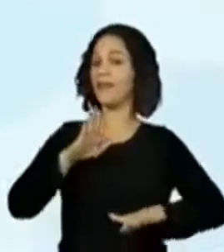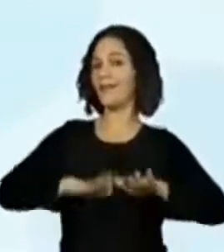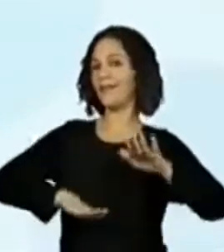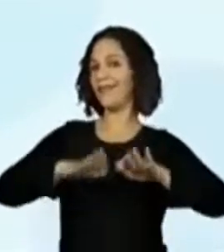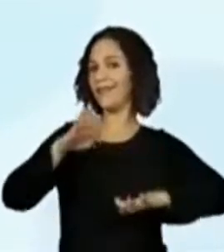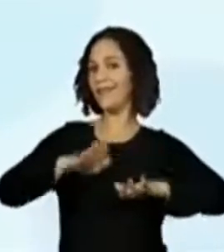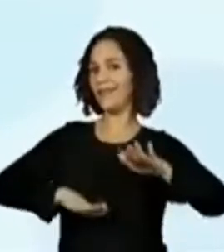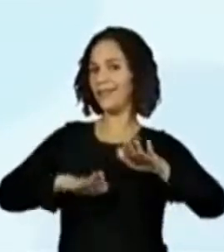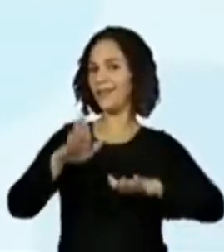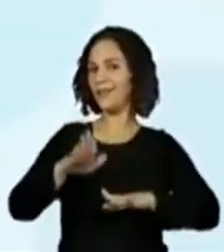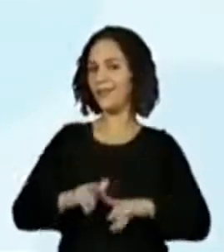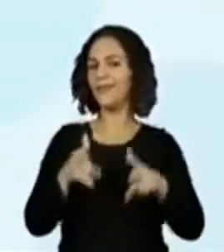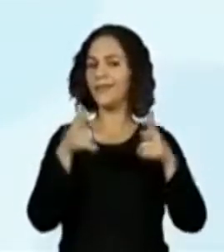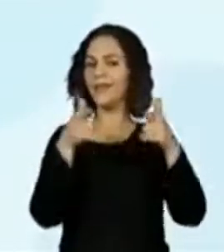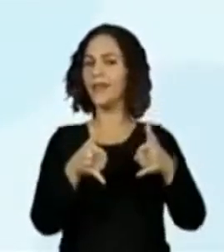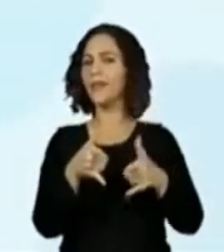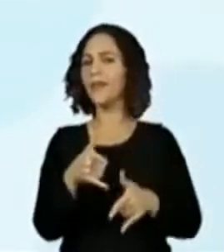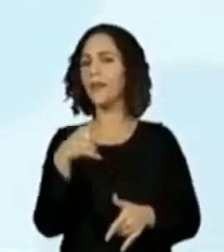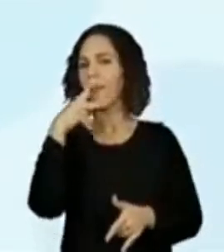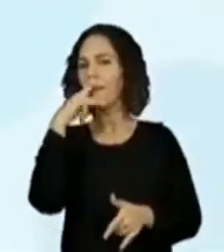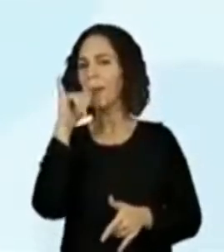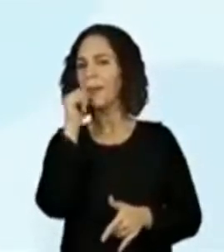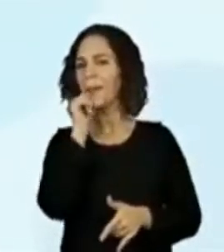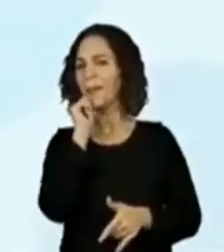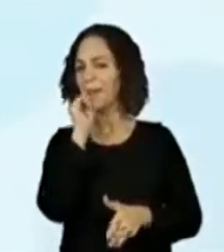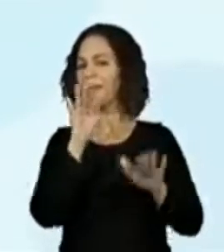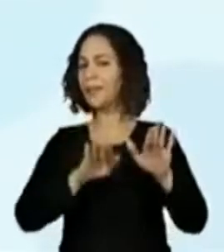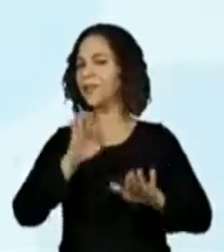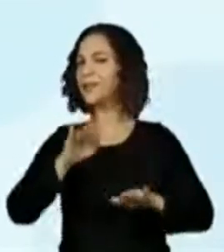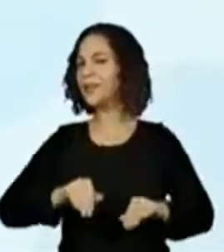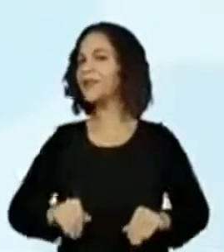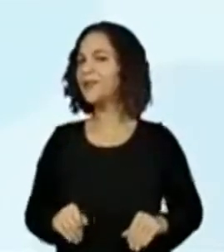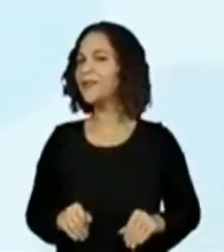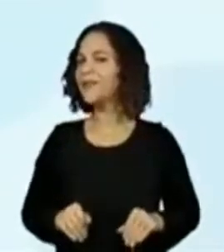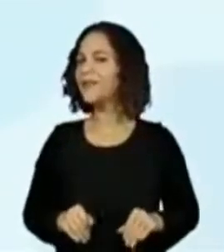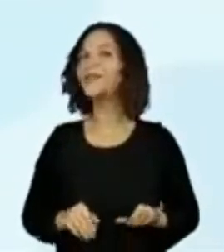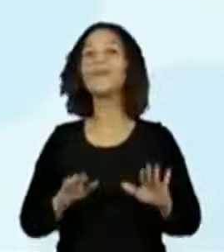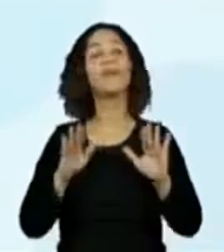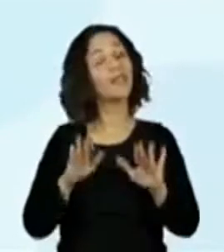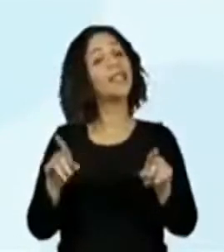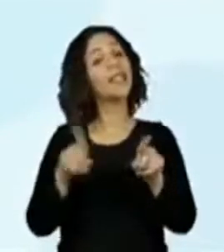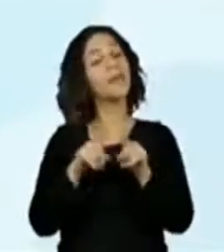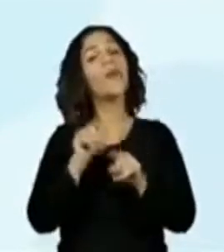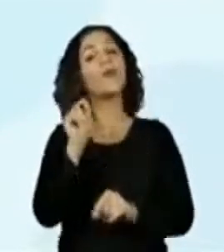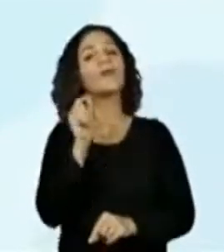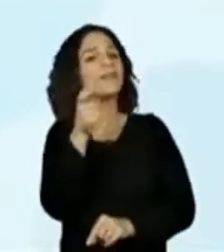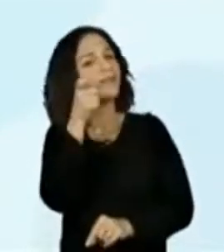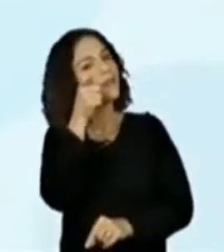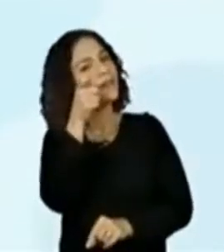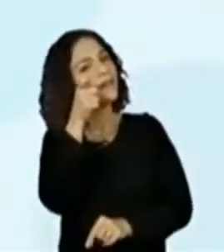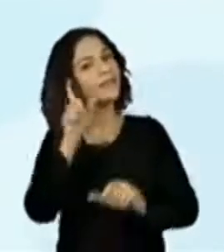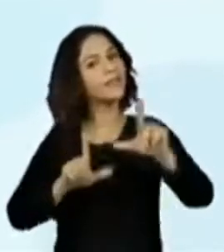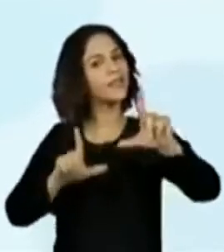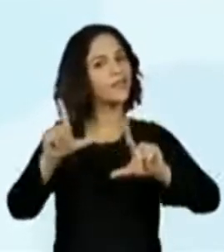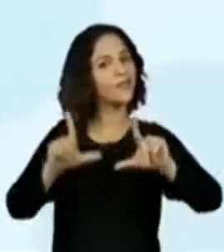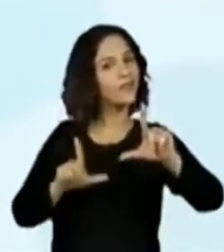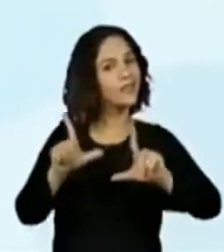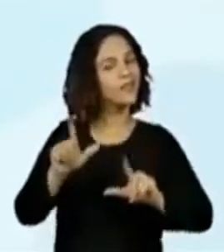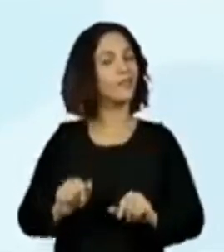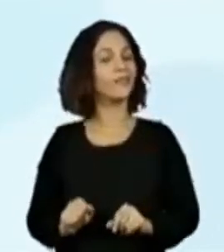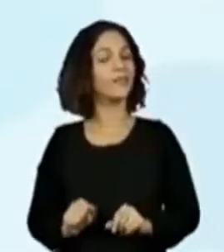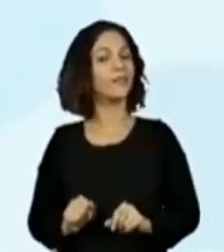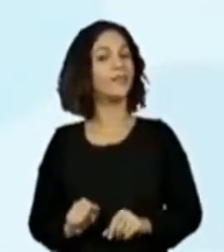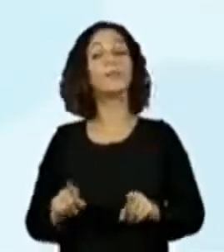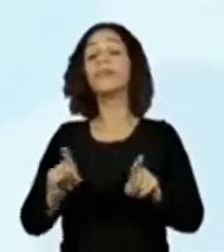a gente até dorme na cama do papai. Nós também assistimos TV. Outra